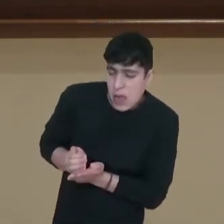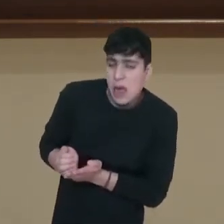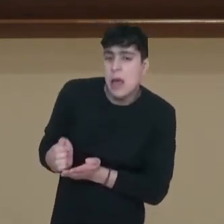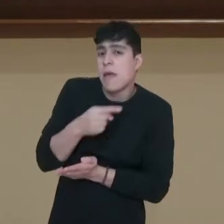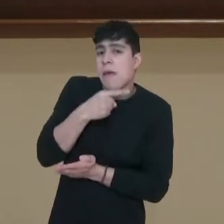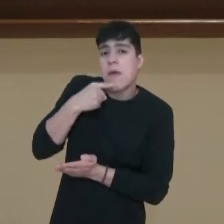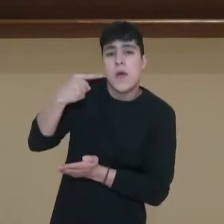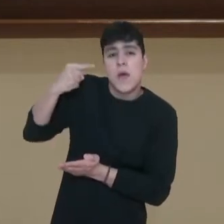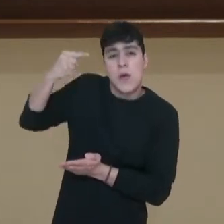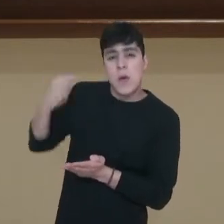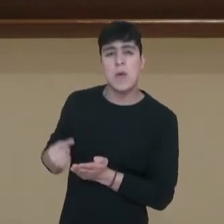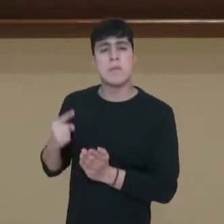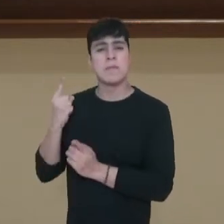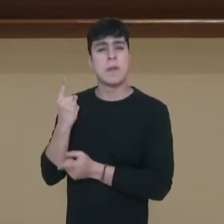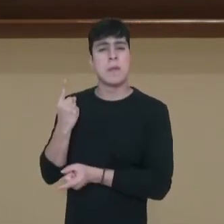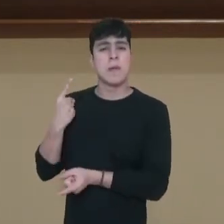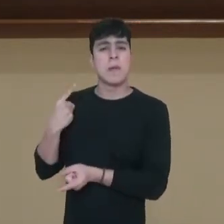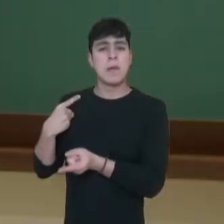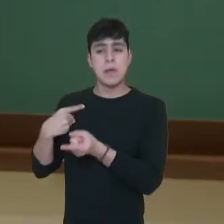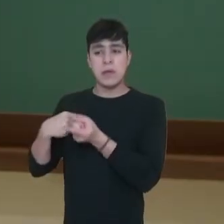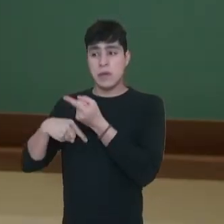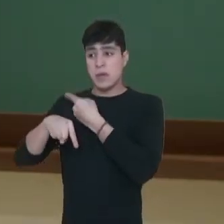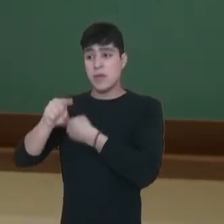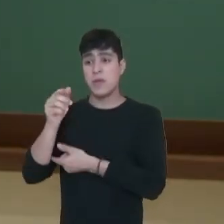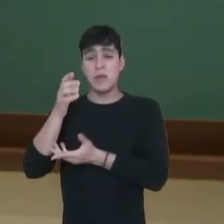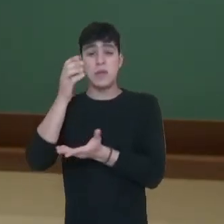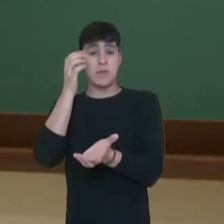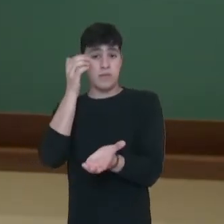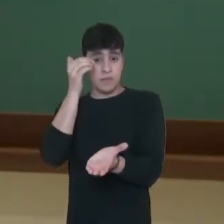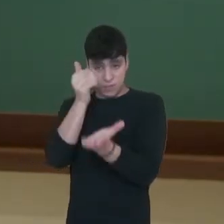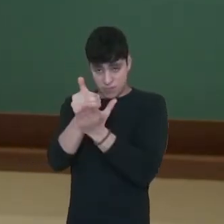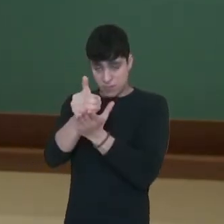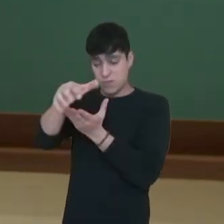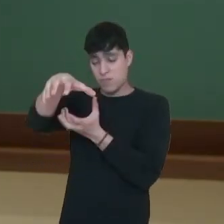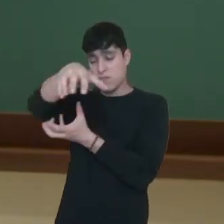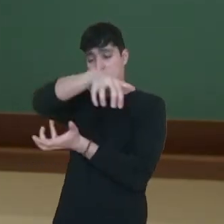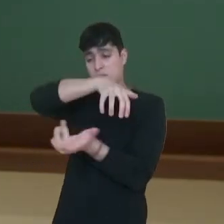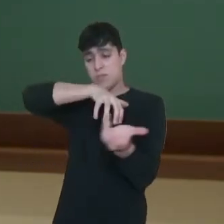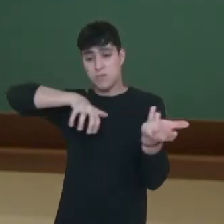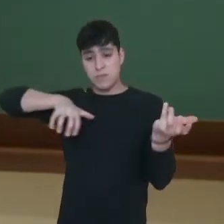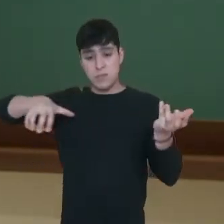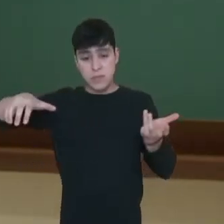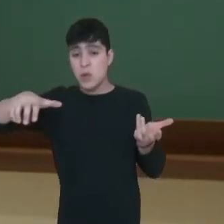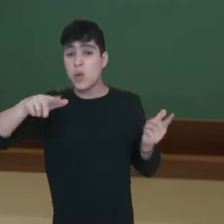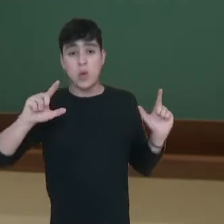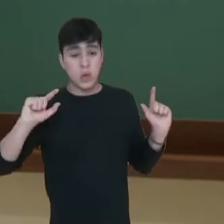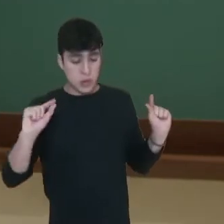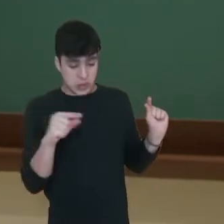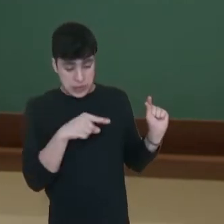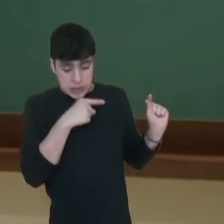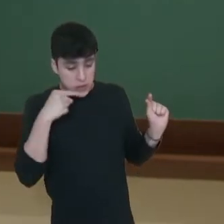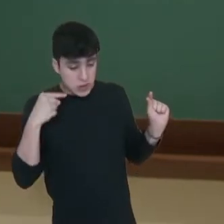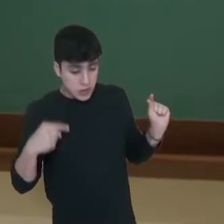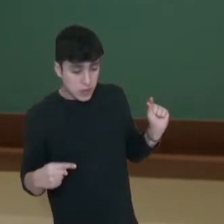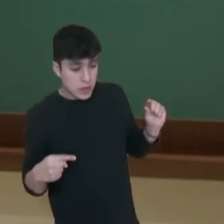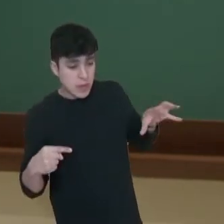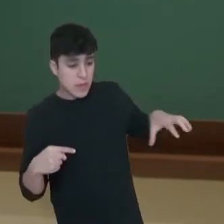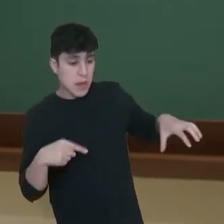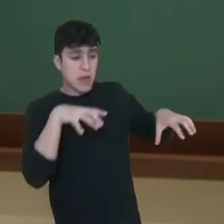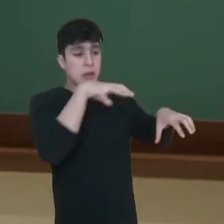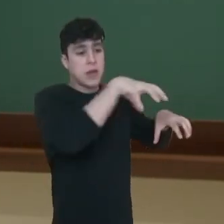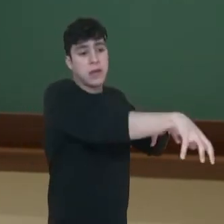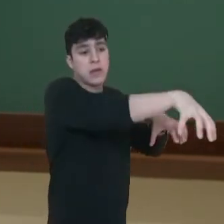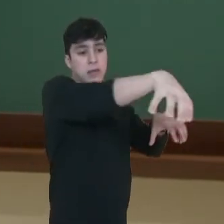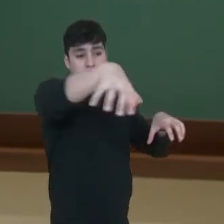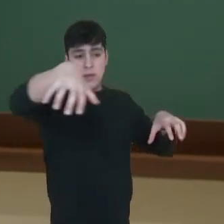histórico revolucionário vai ser instalado na Rússia a União Soviética com a União de outras